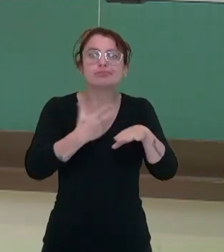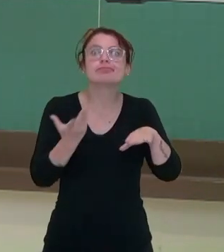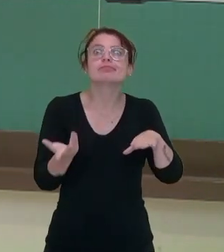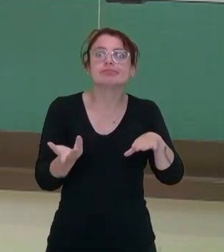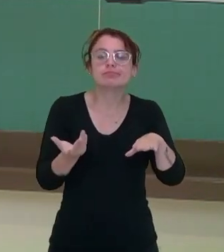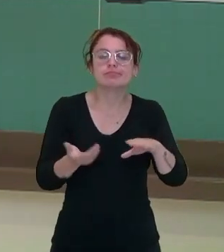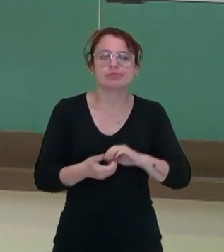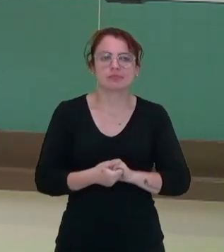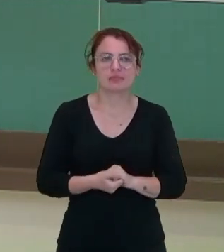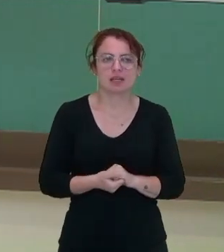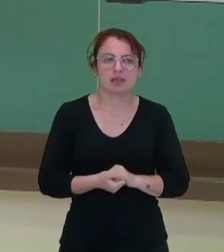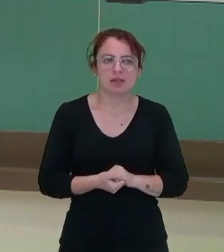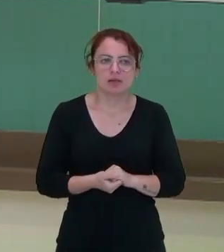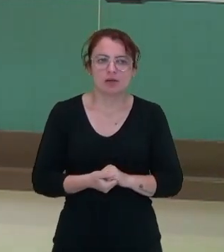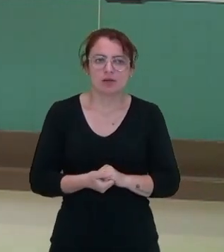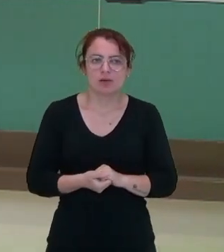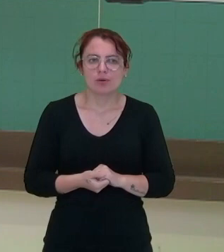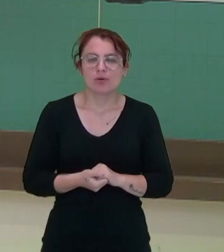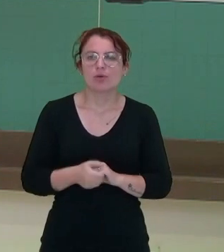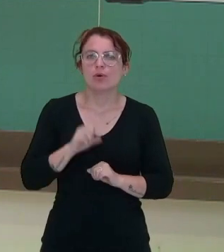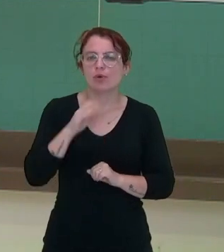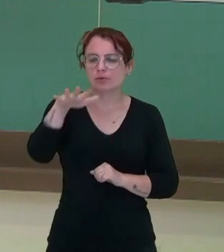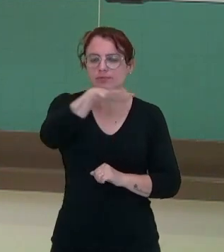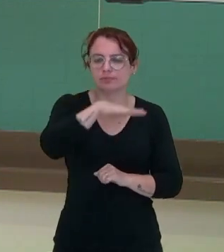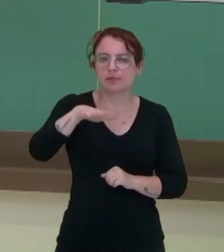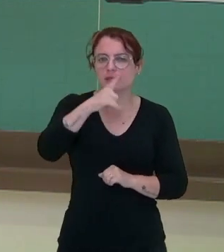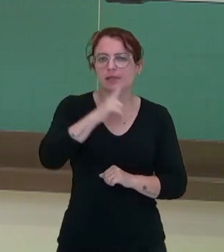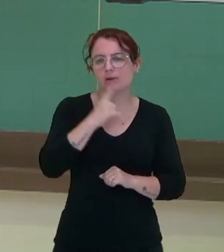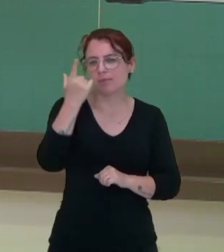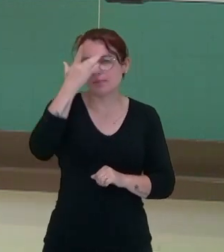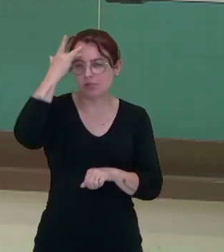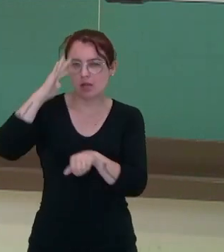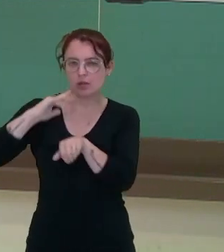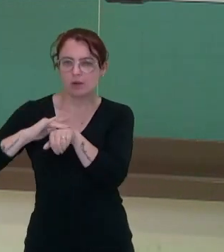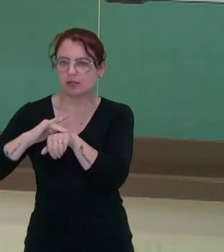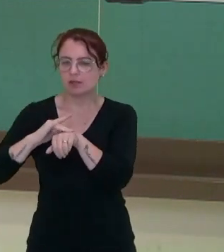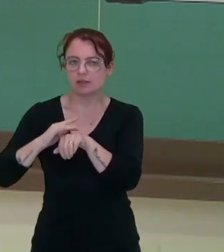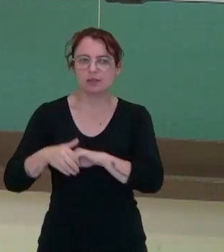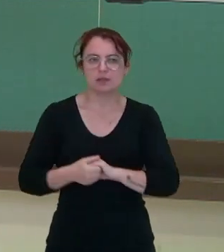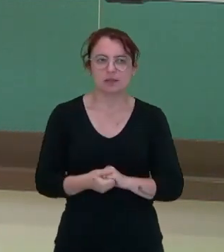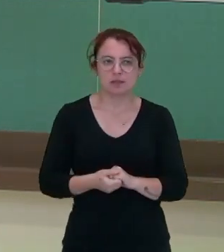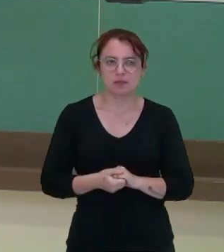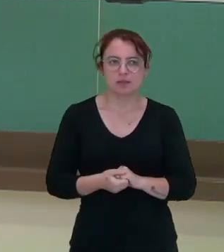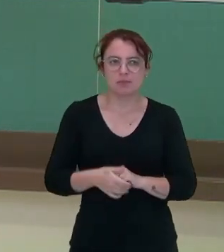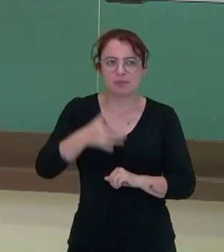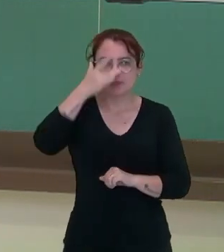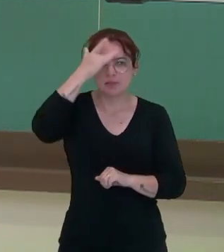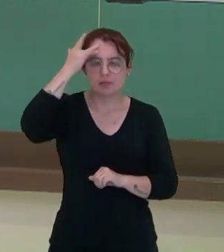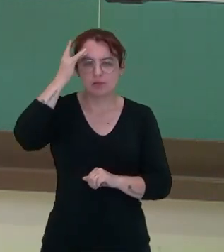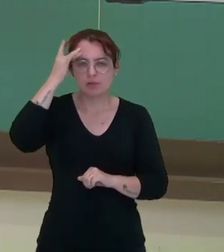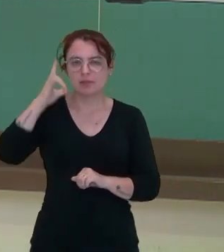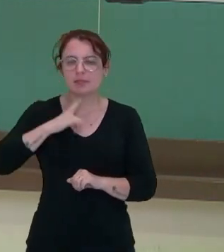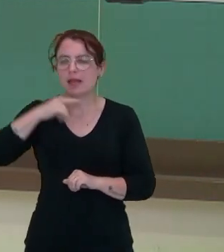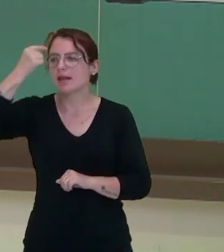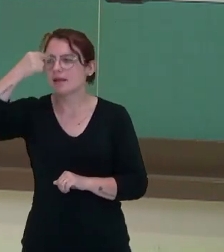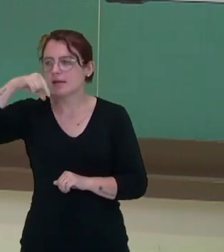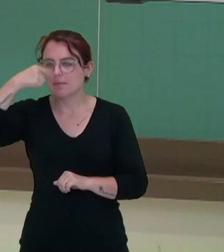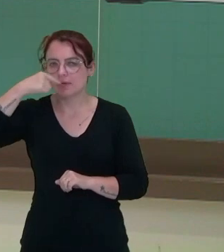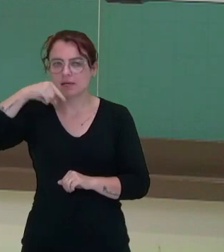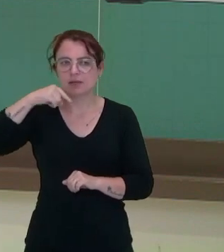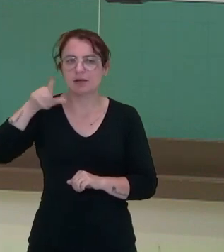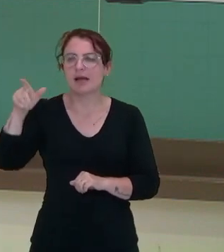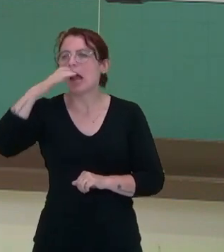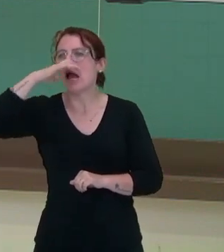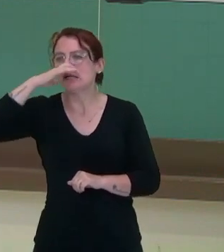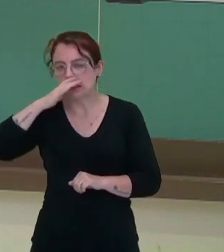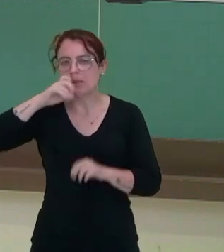ou nesse espaço que eu me encontre, tem uma pessoa doente. Por exemplo, está com gripe, e ela